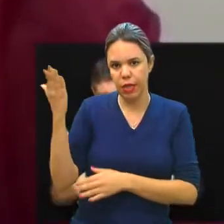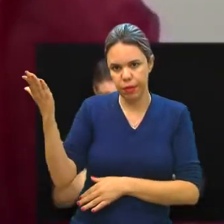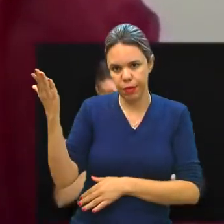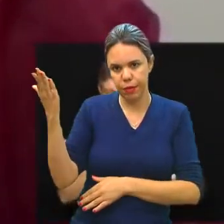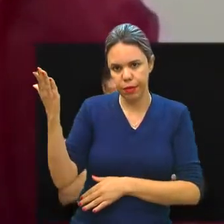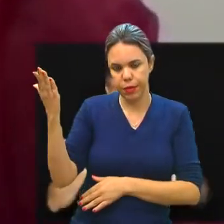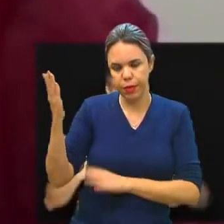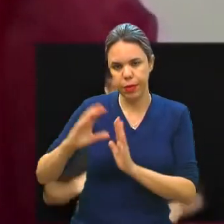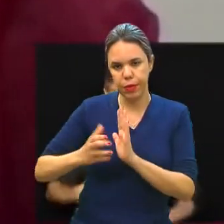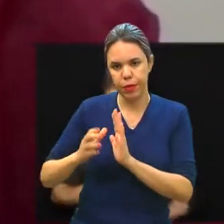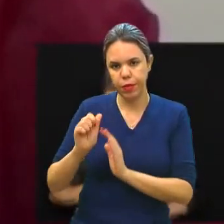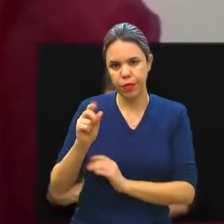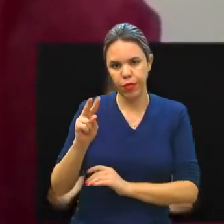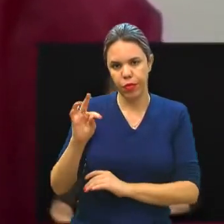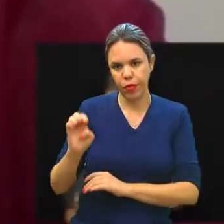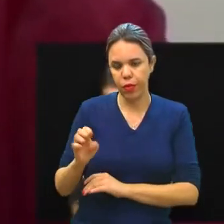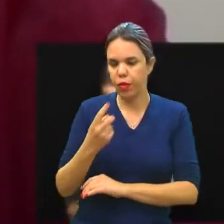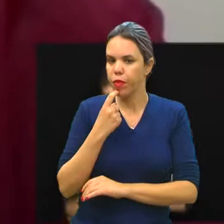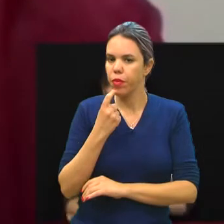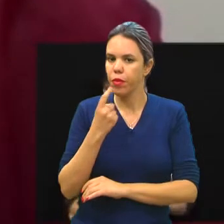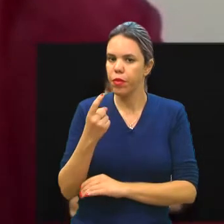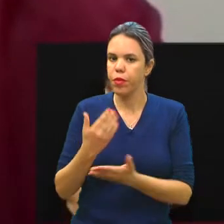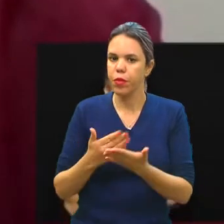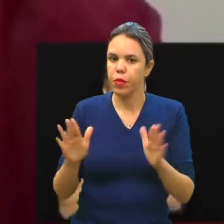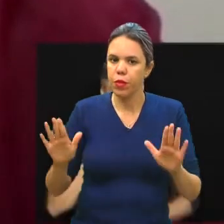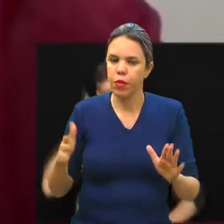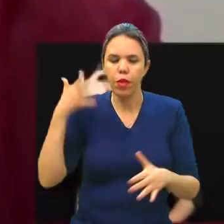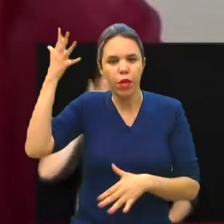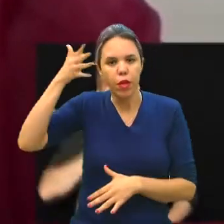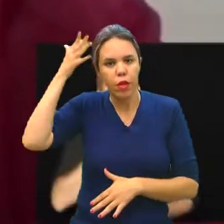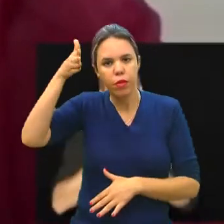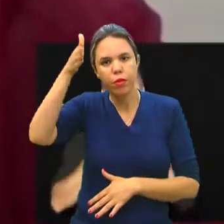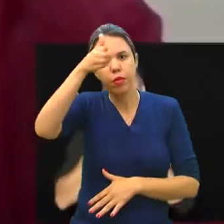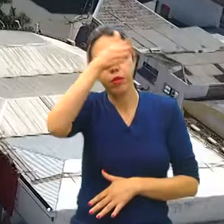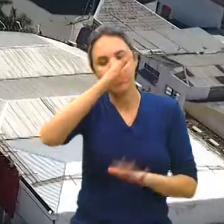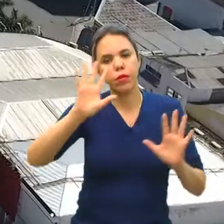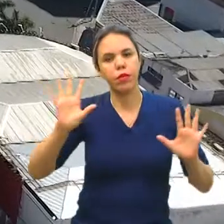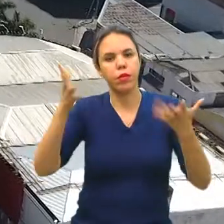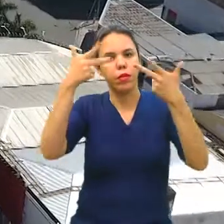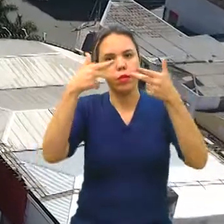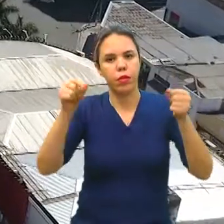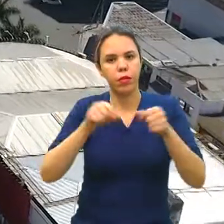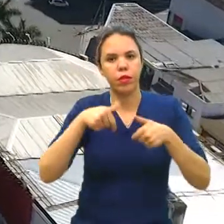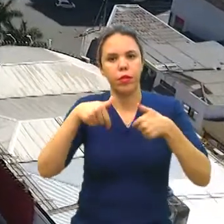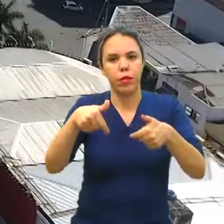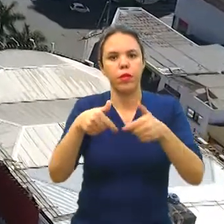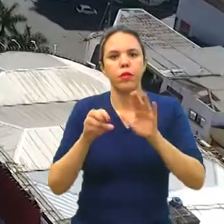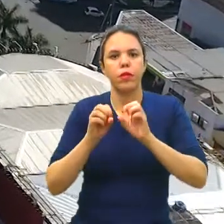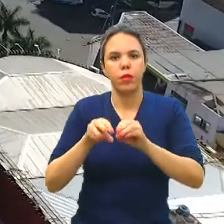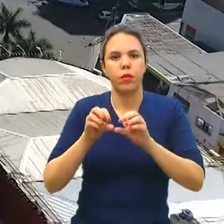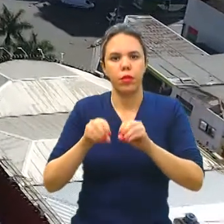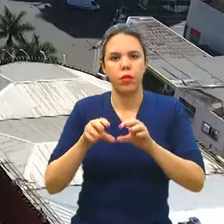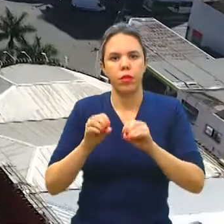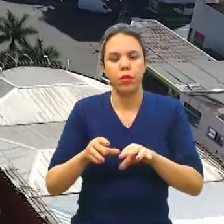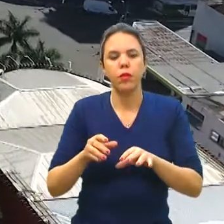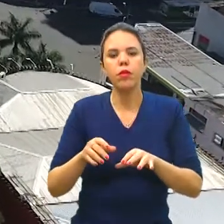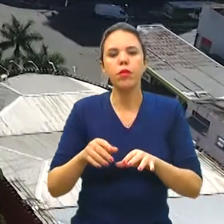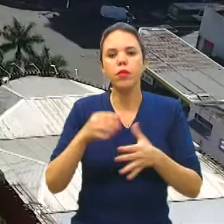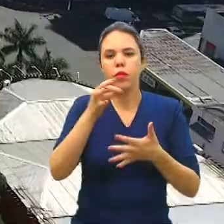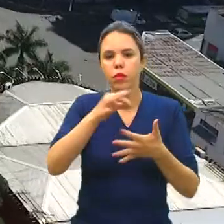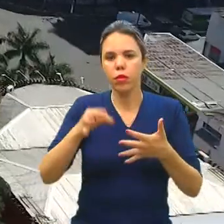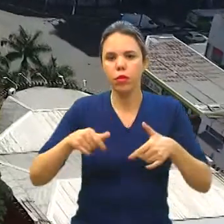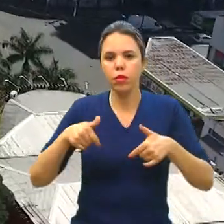Farmácia, do Partido Avante, agora Campinas passa a promover palestras, eventos, atividades educativas,